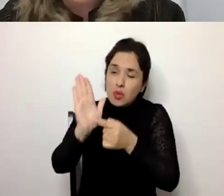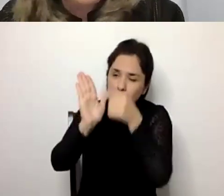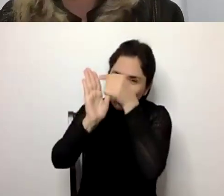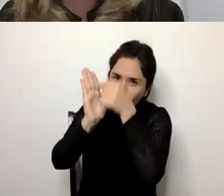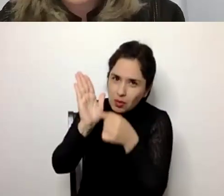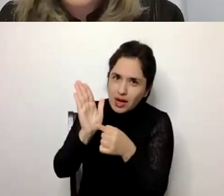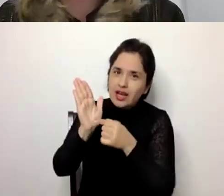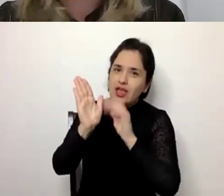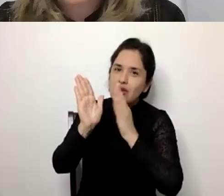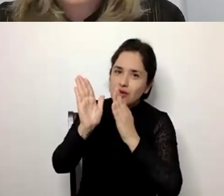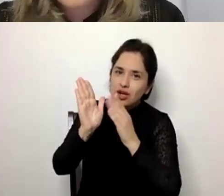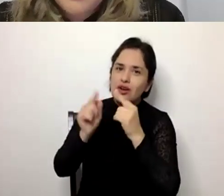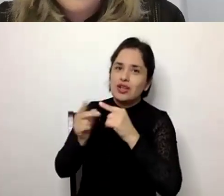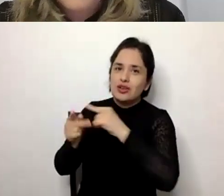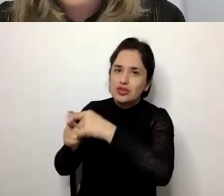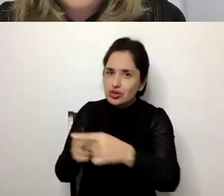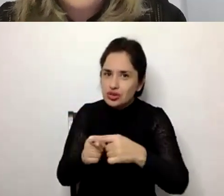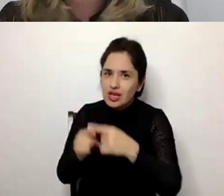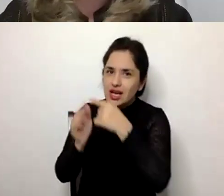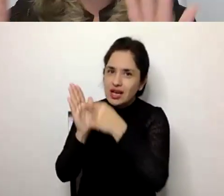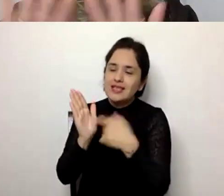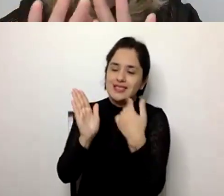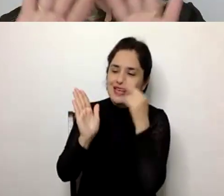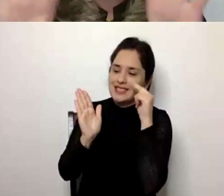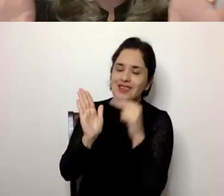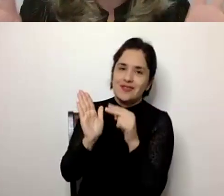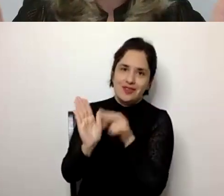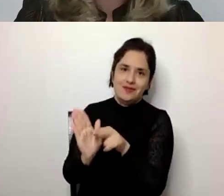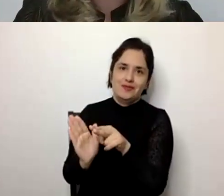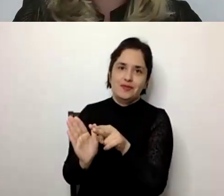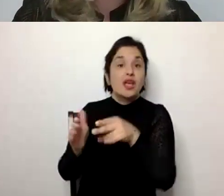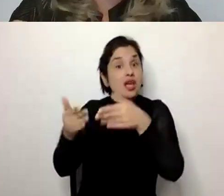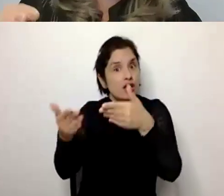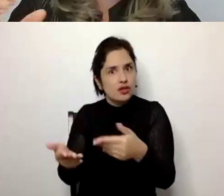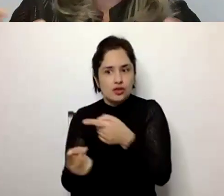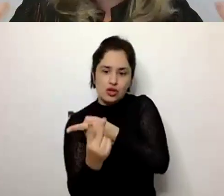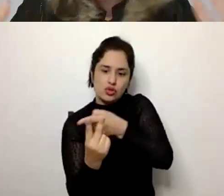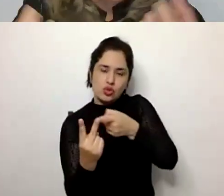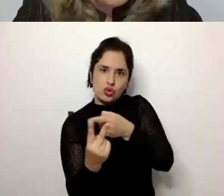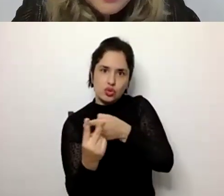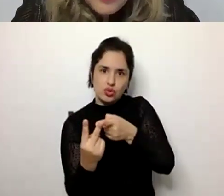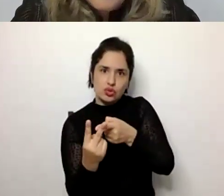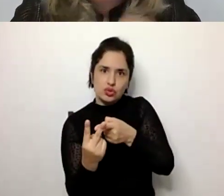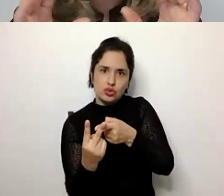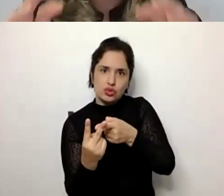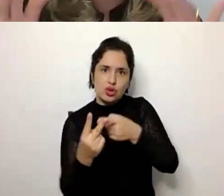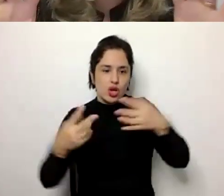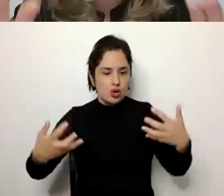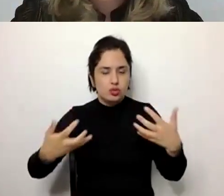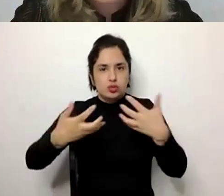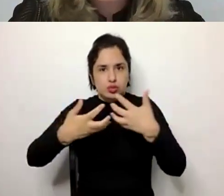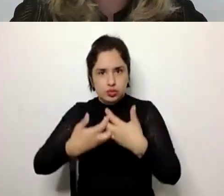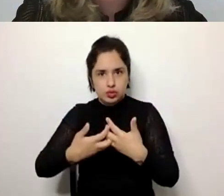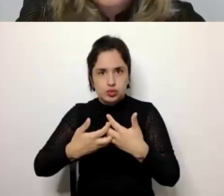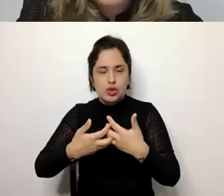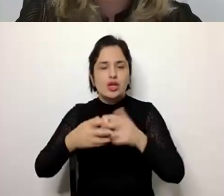biológicos, sociais do envelhecimento. Então, são duas ações que se completam, mas são